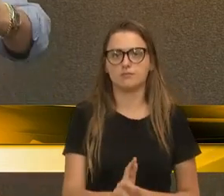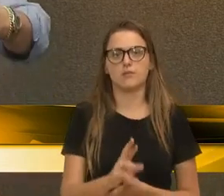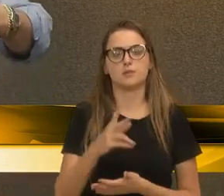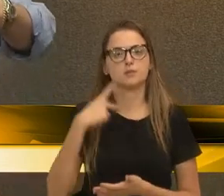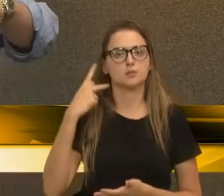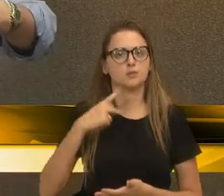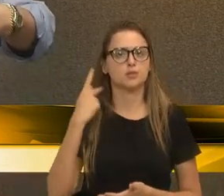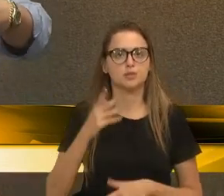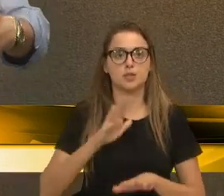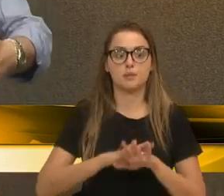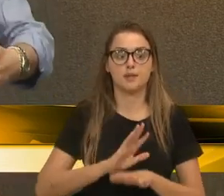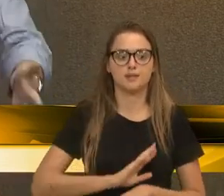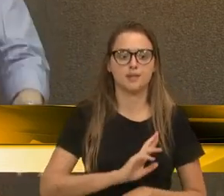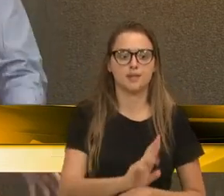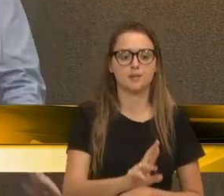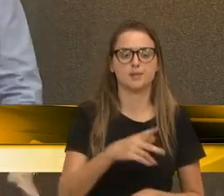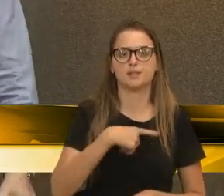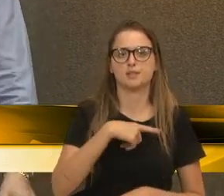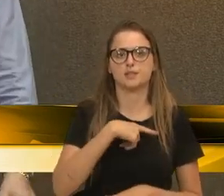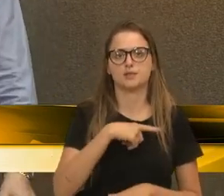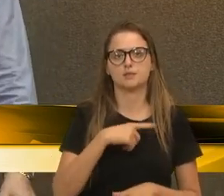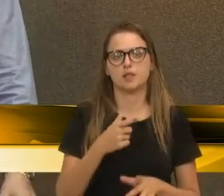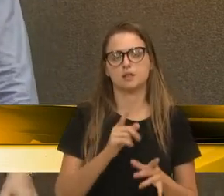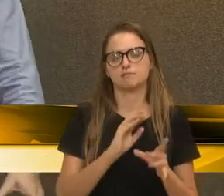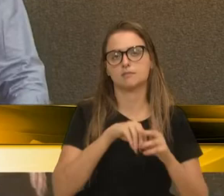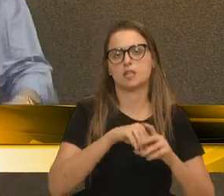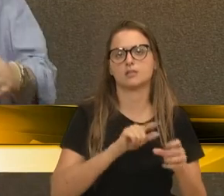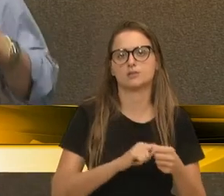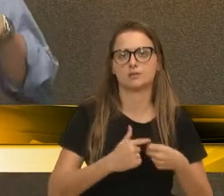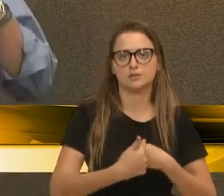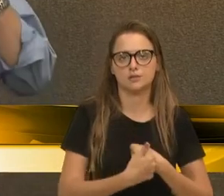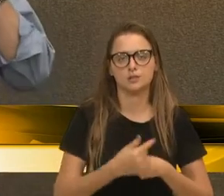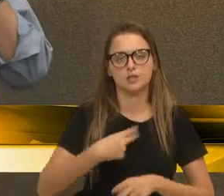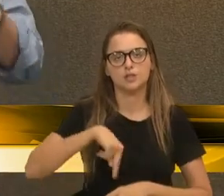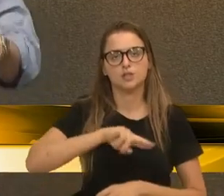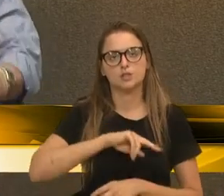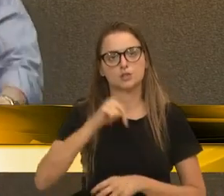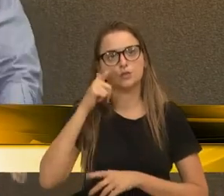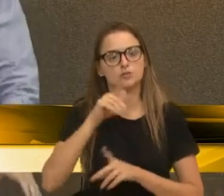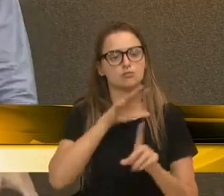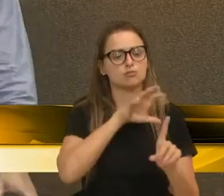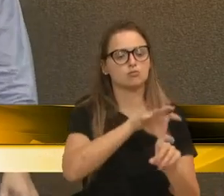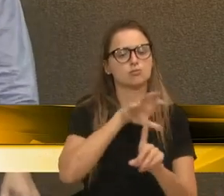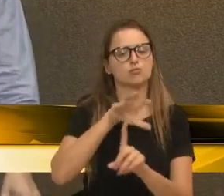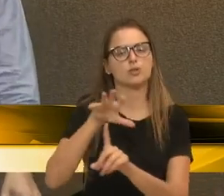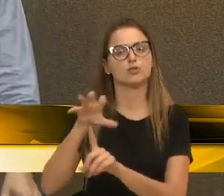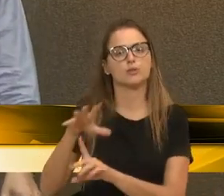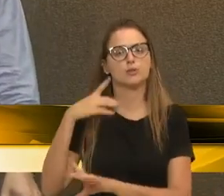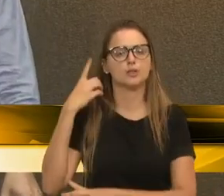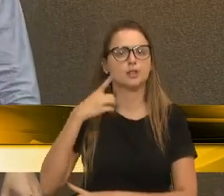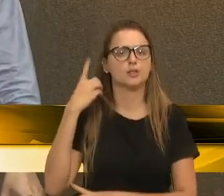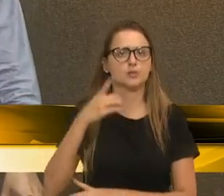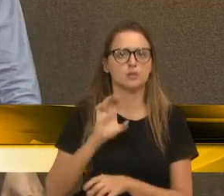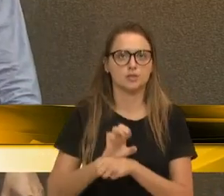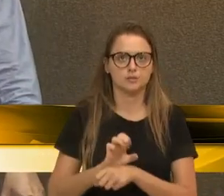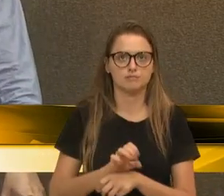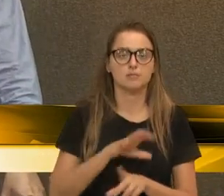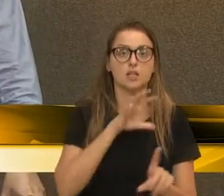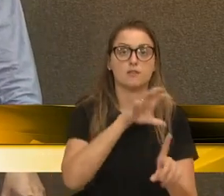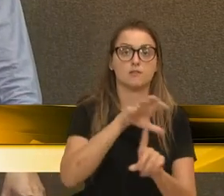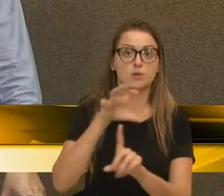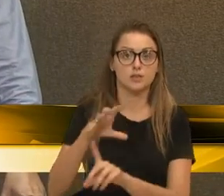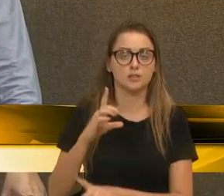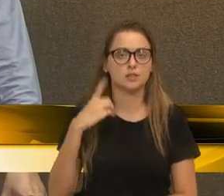política mais representativa que existe nas cidades. e da gente poder influenciar os deputados estaduais, influenciar os deputados